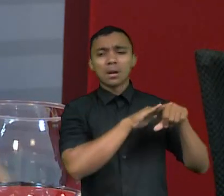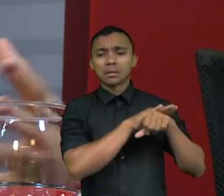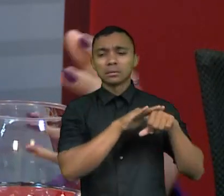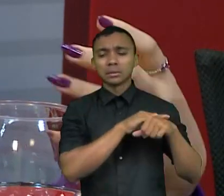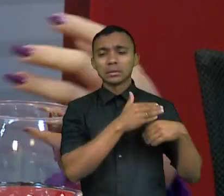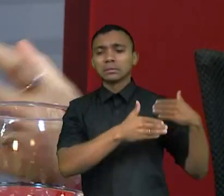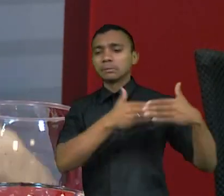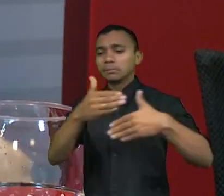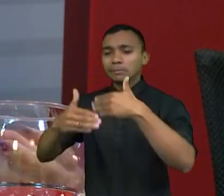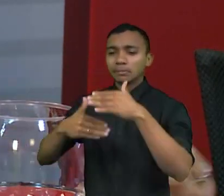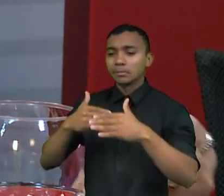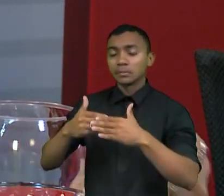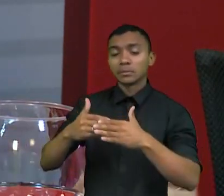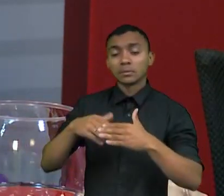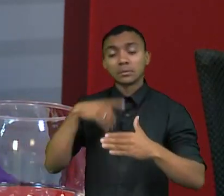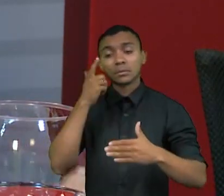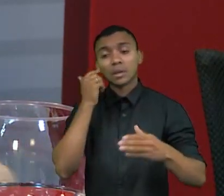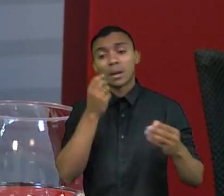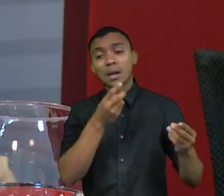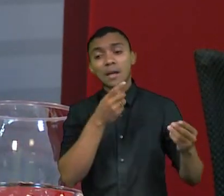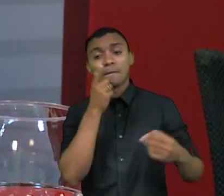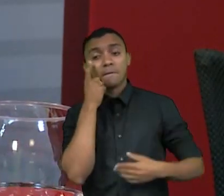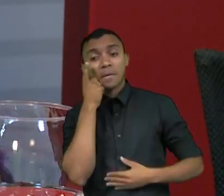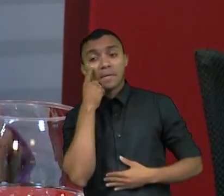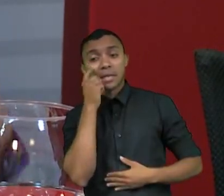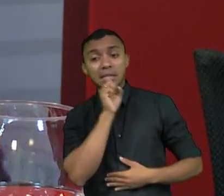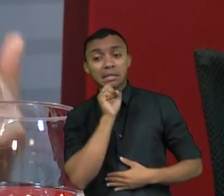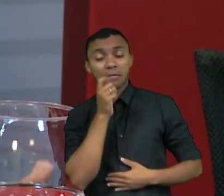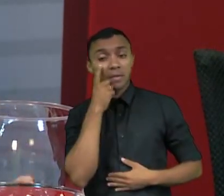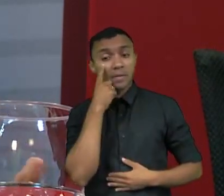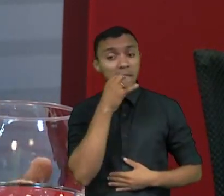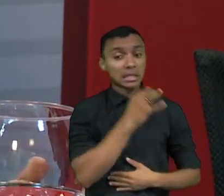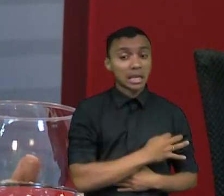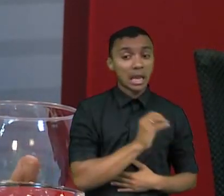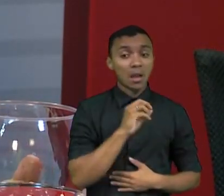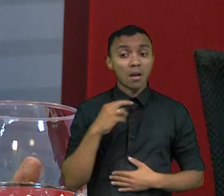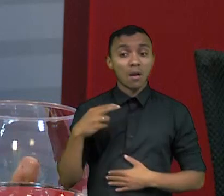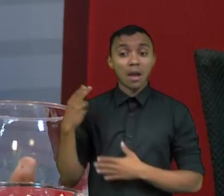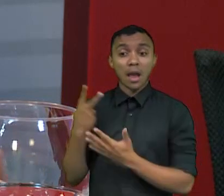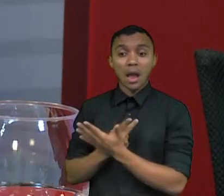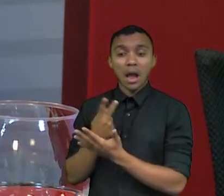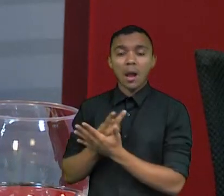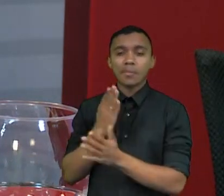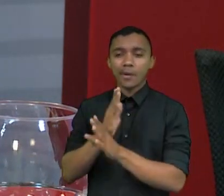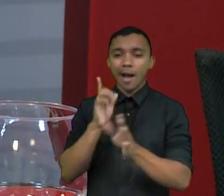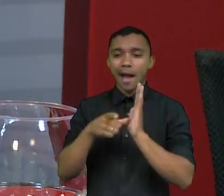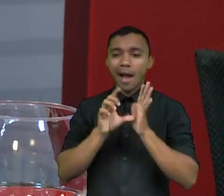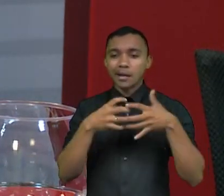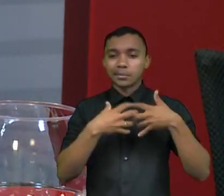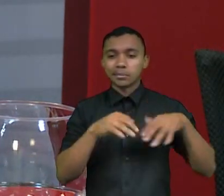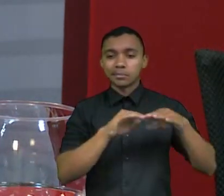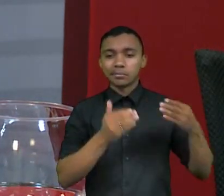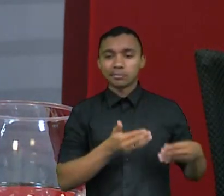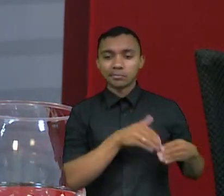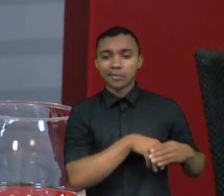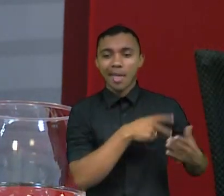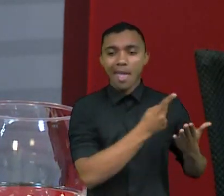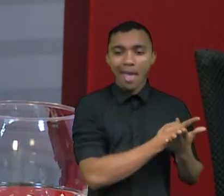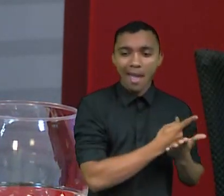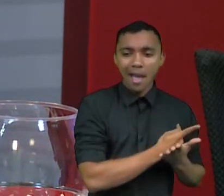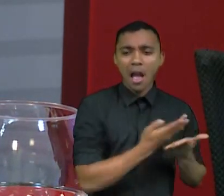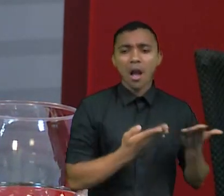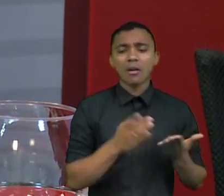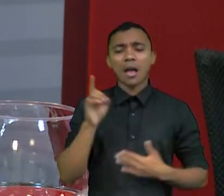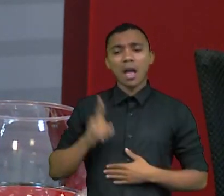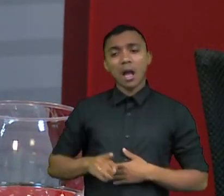tentar ver o que isso aqui está certo, está errado, o vilão antes era a urna, agora o vilão são os institutos de